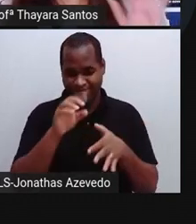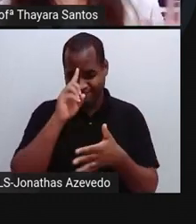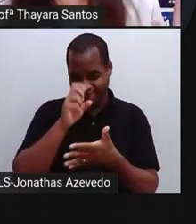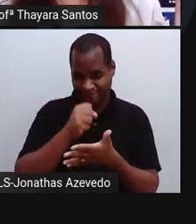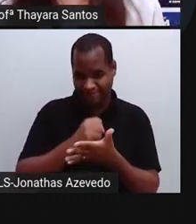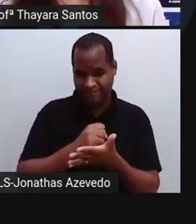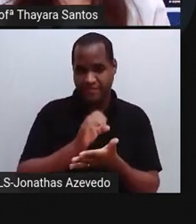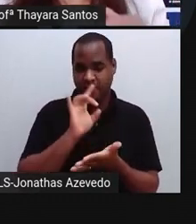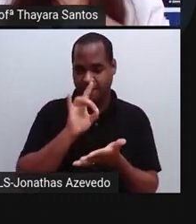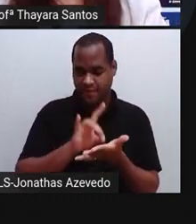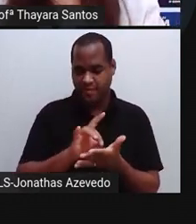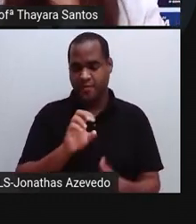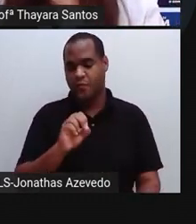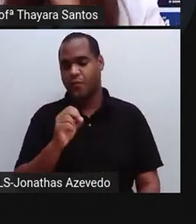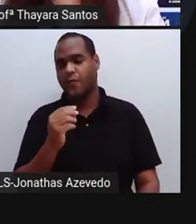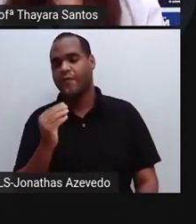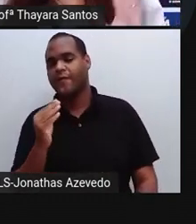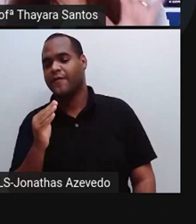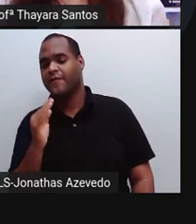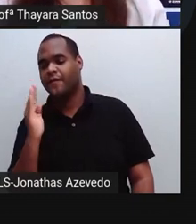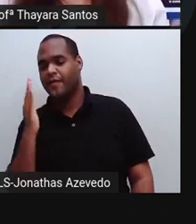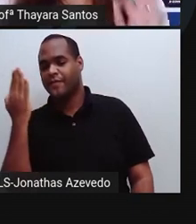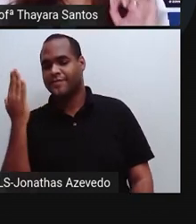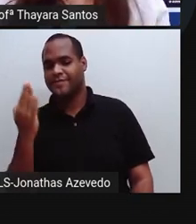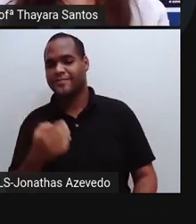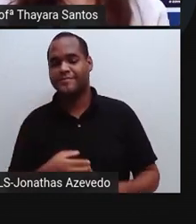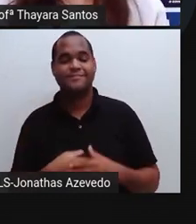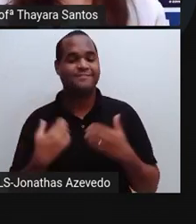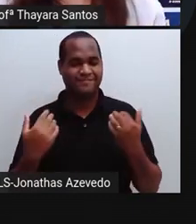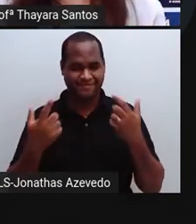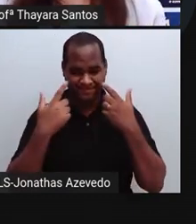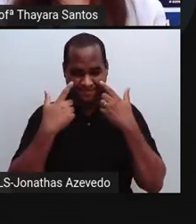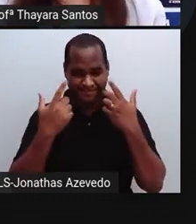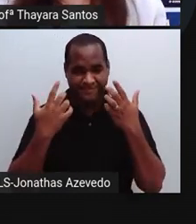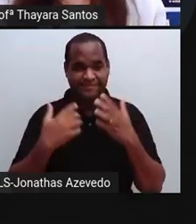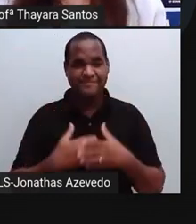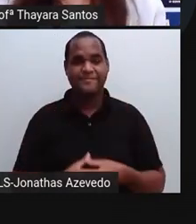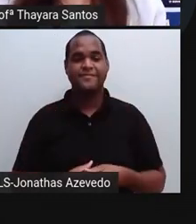se a gente acha que ela é verdadeira ou que ela é falsa, tá? Então, vamos lá.